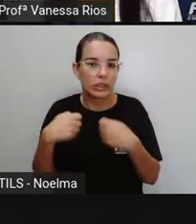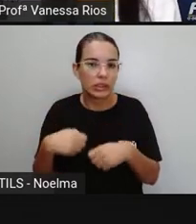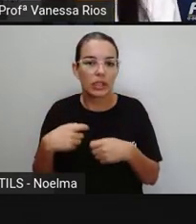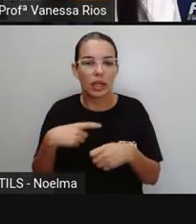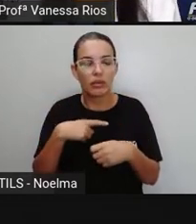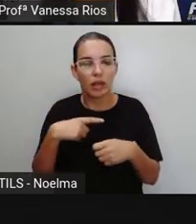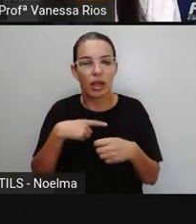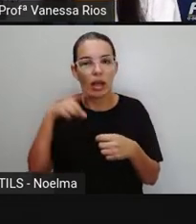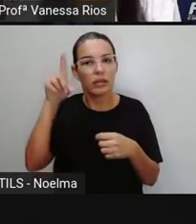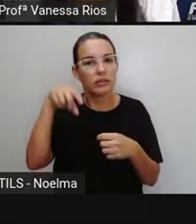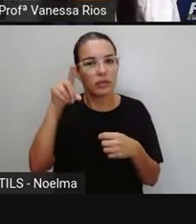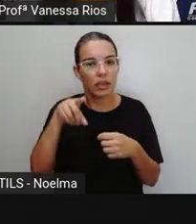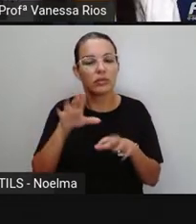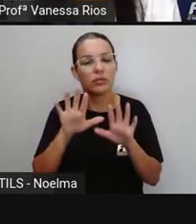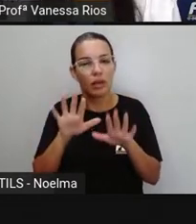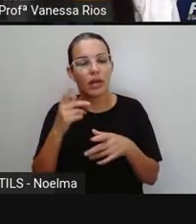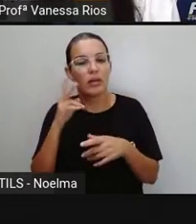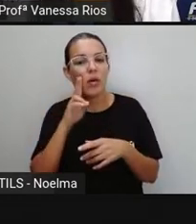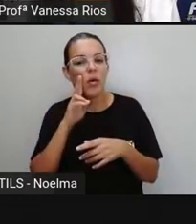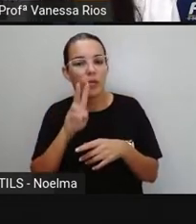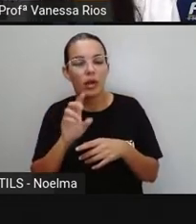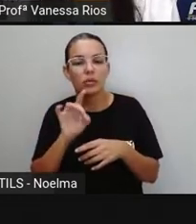tórax e com táxi.